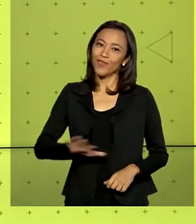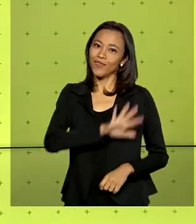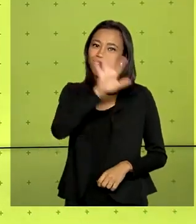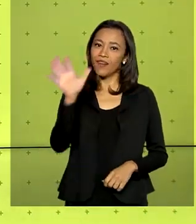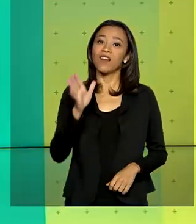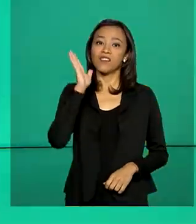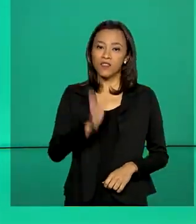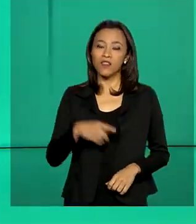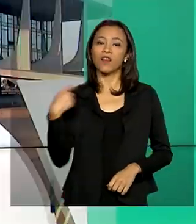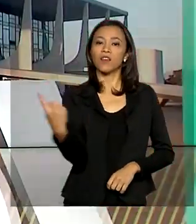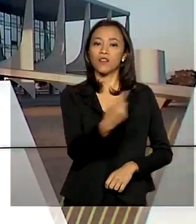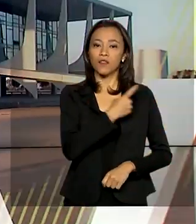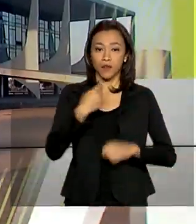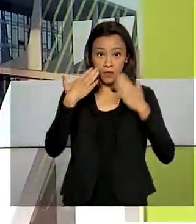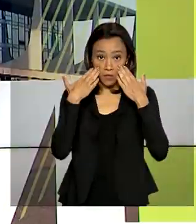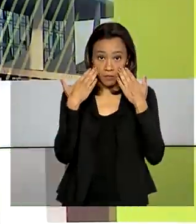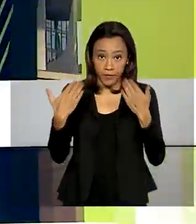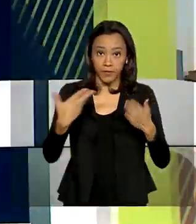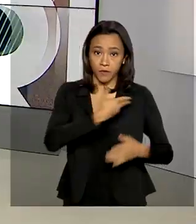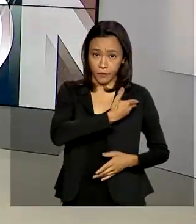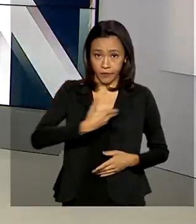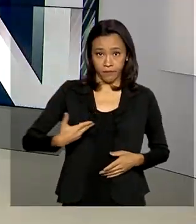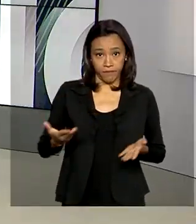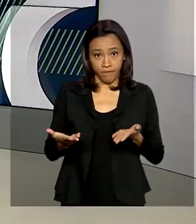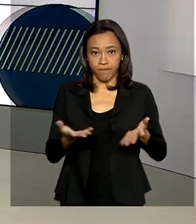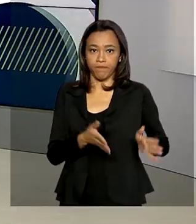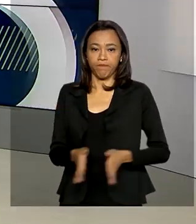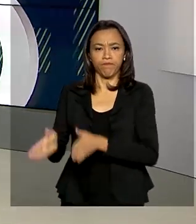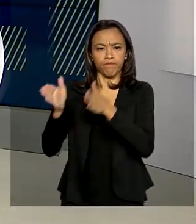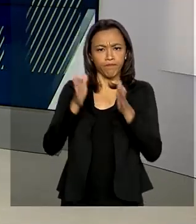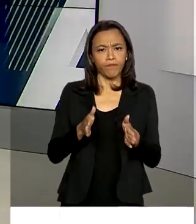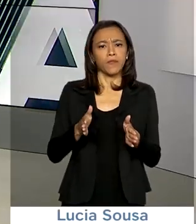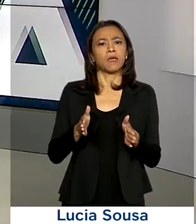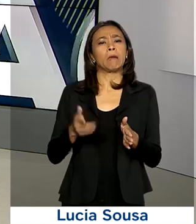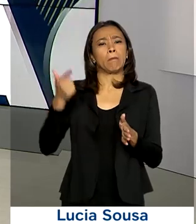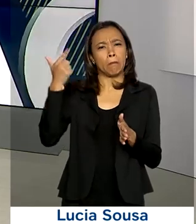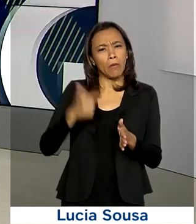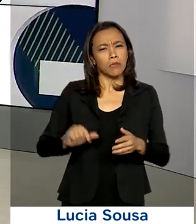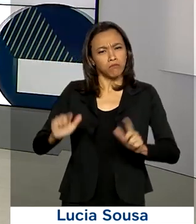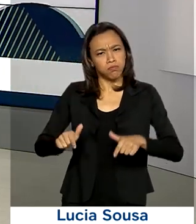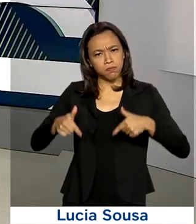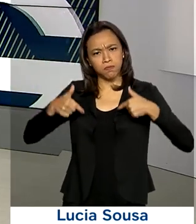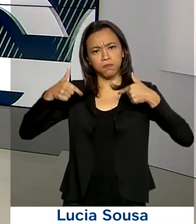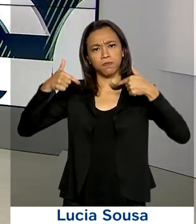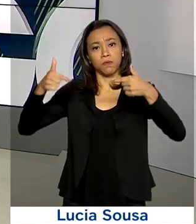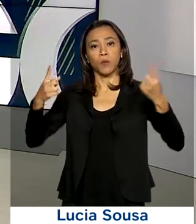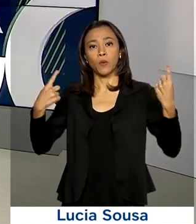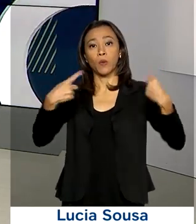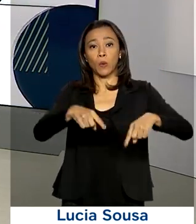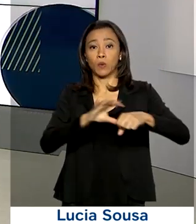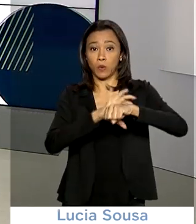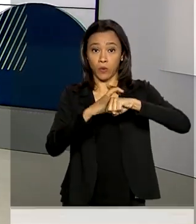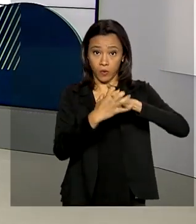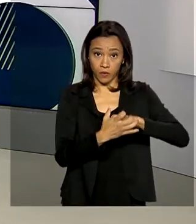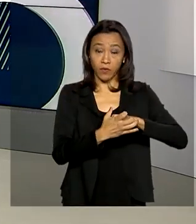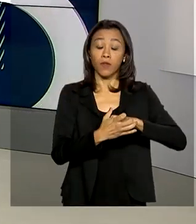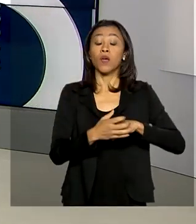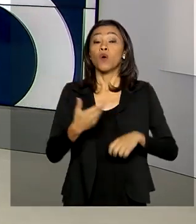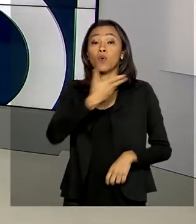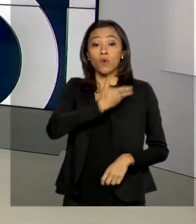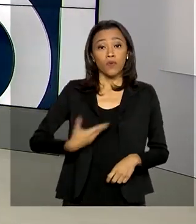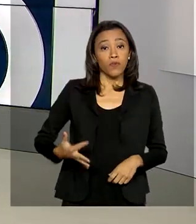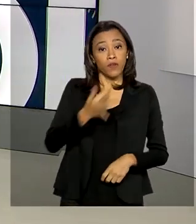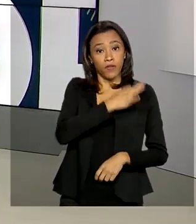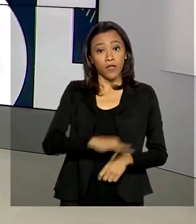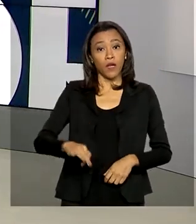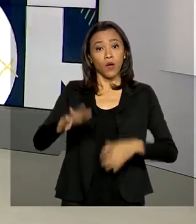Olá, já estamos no ar com o governo agora. Em mais uma frente de combate ao coronavírus, o governo federal lançou agora há